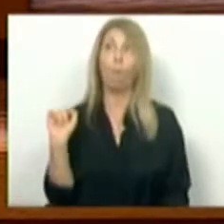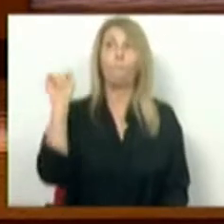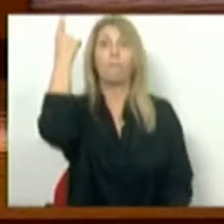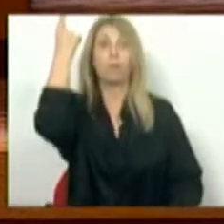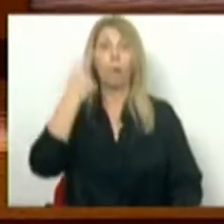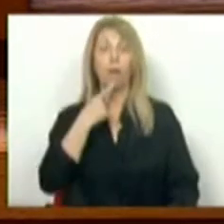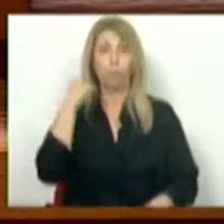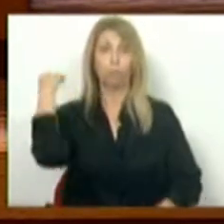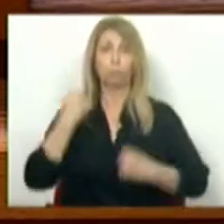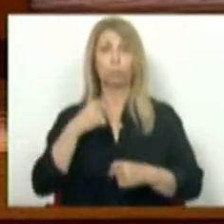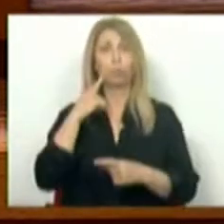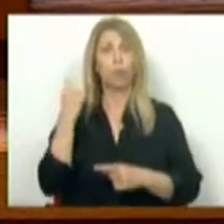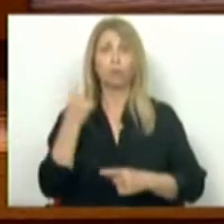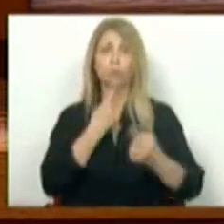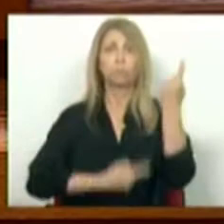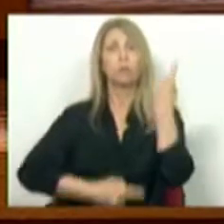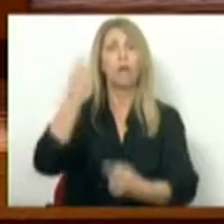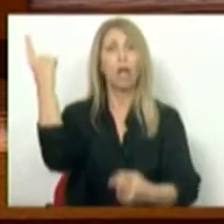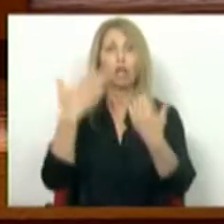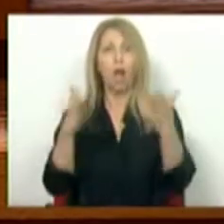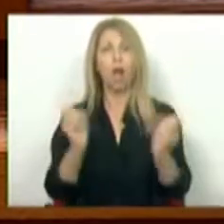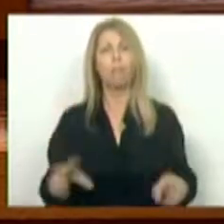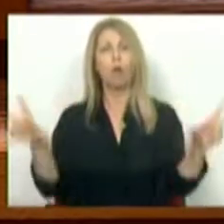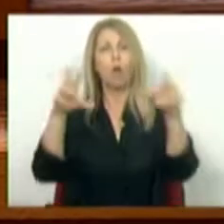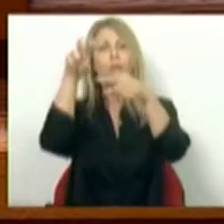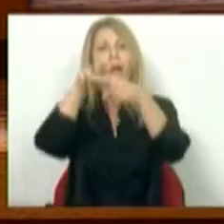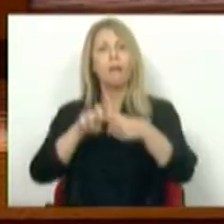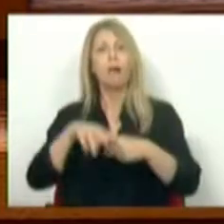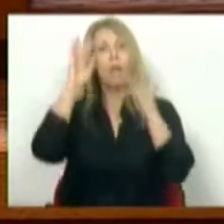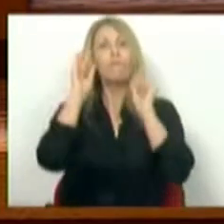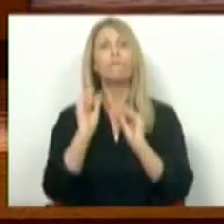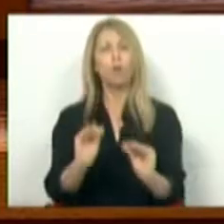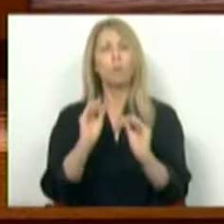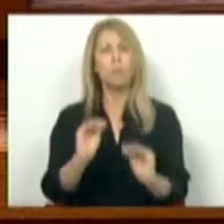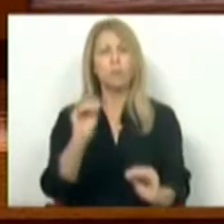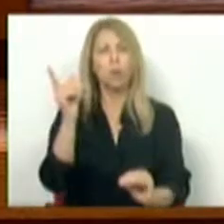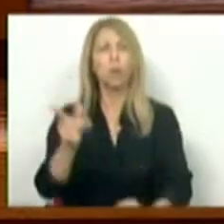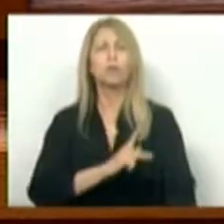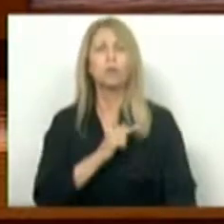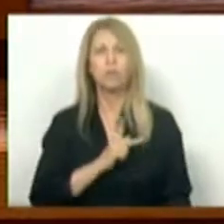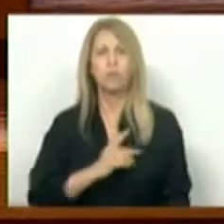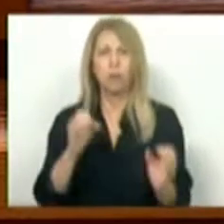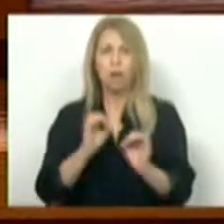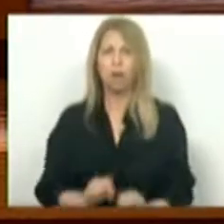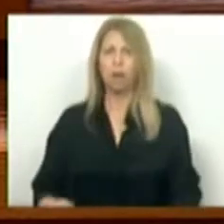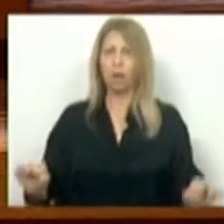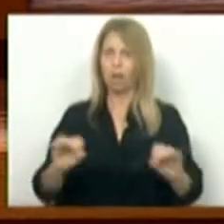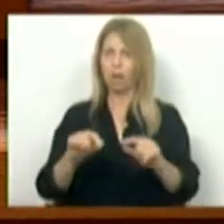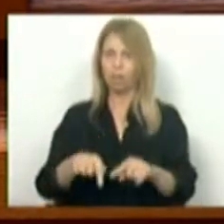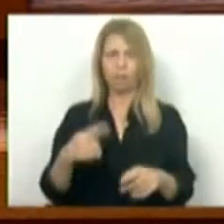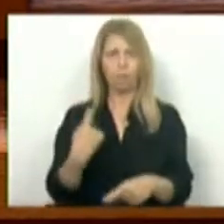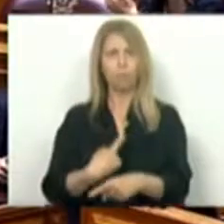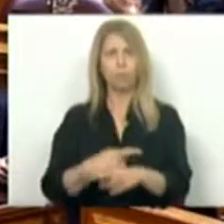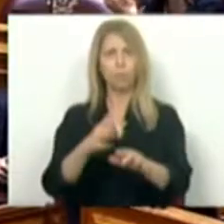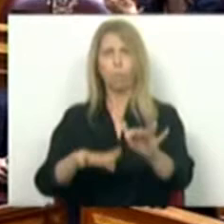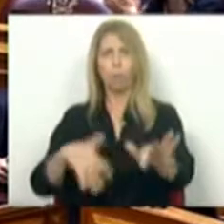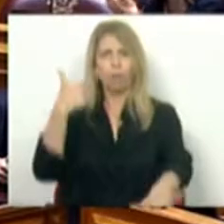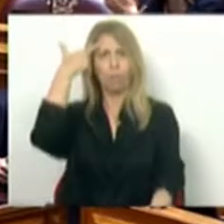contestar à abertura de novas vagas para a formação académica. Ninguém, nem este Parlamento, compreende.